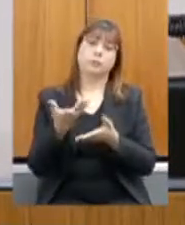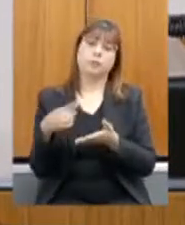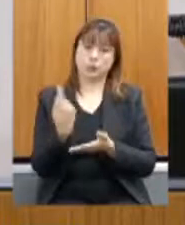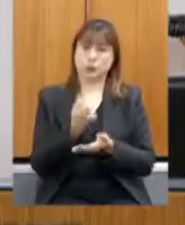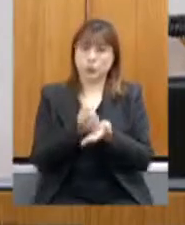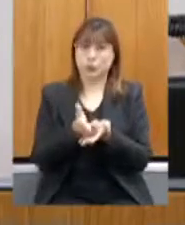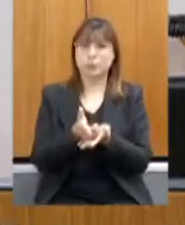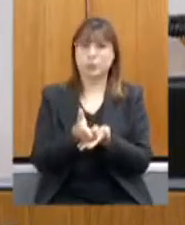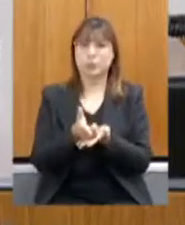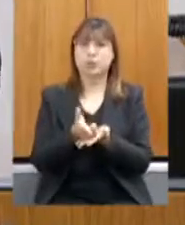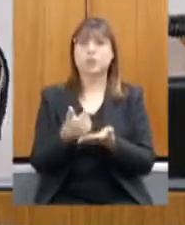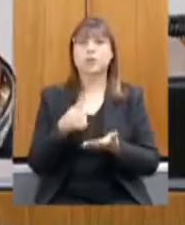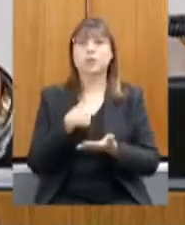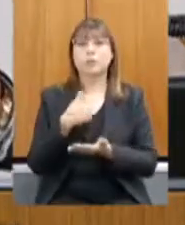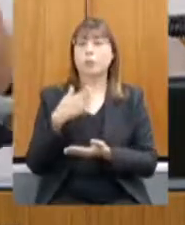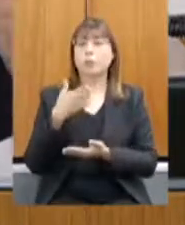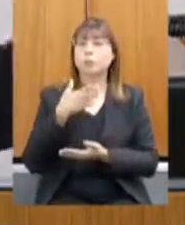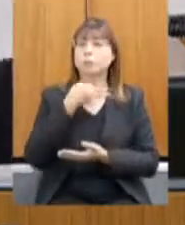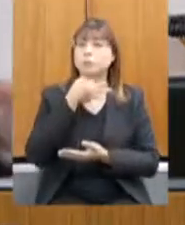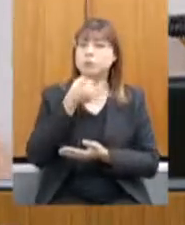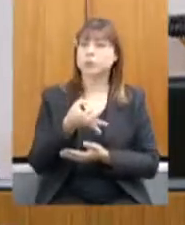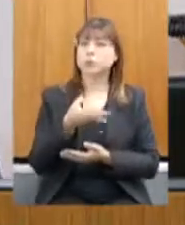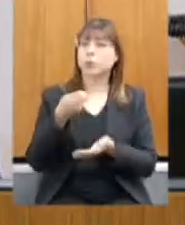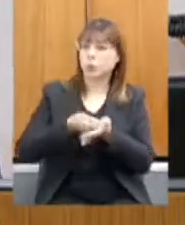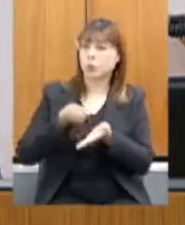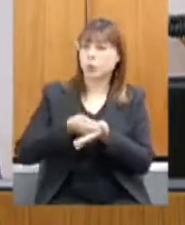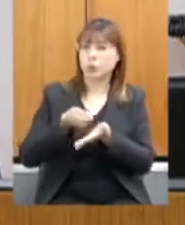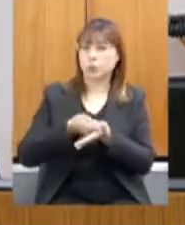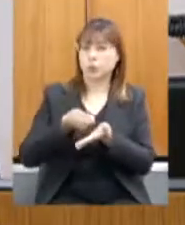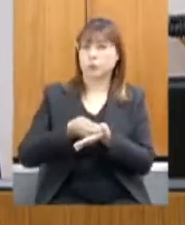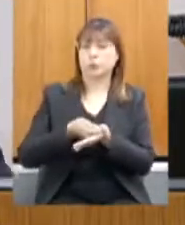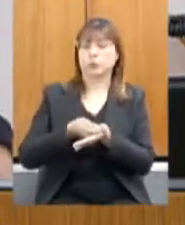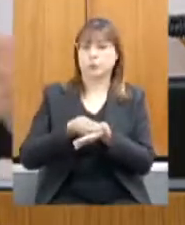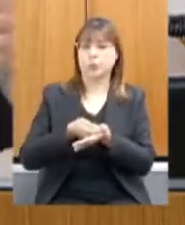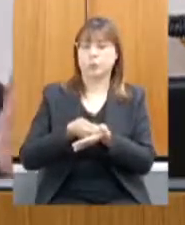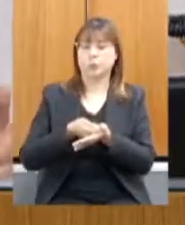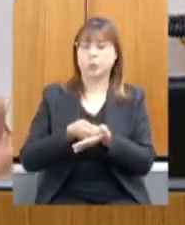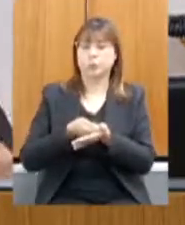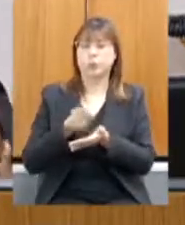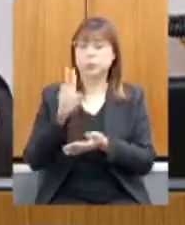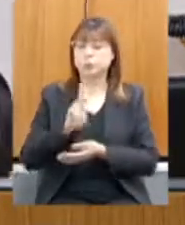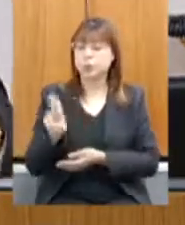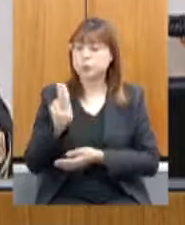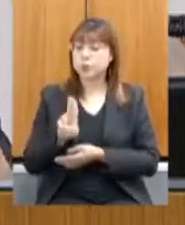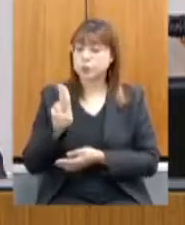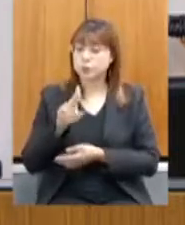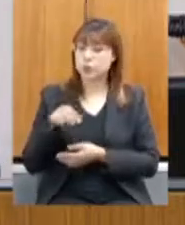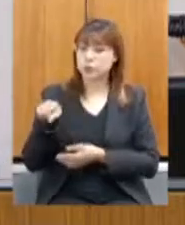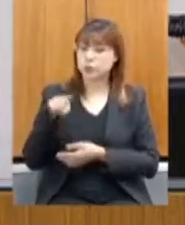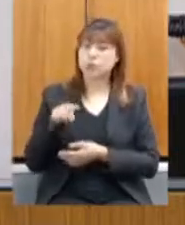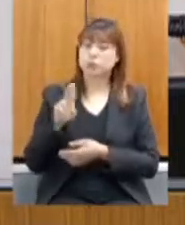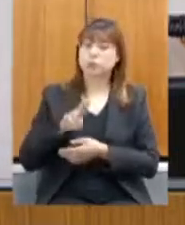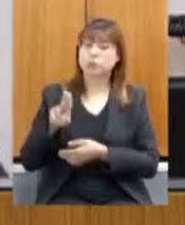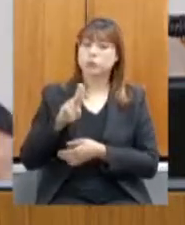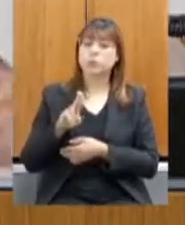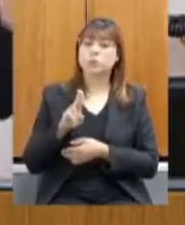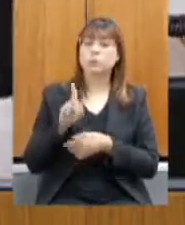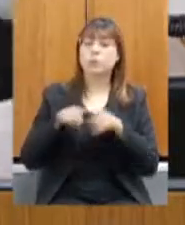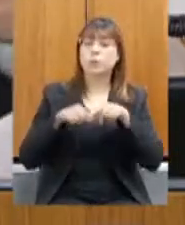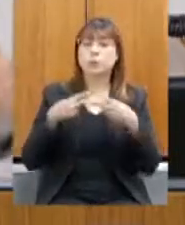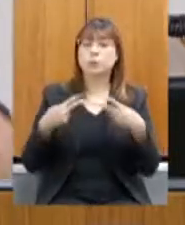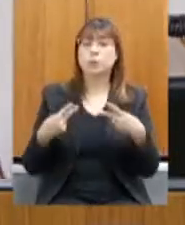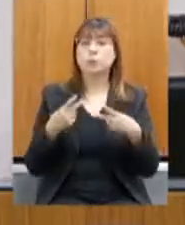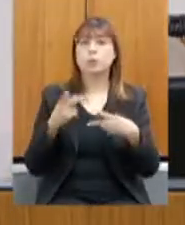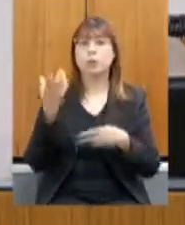eu proponho, secretária, que se obrigue aos laticínios que utilizarem produto de leite importado, isso